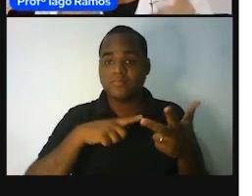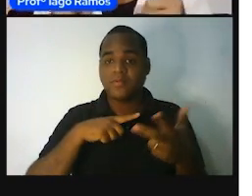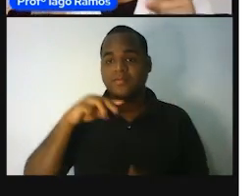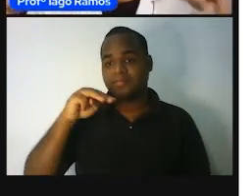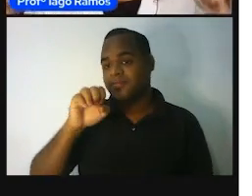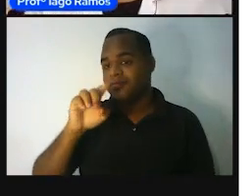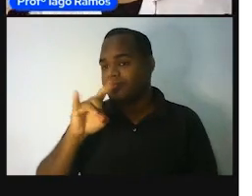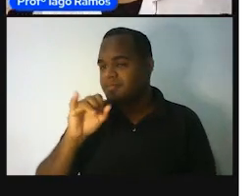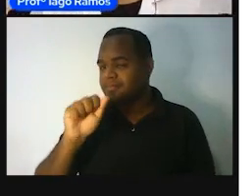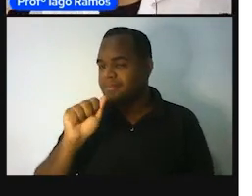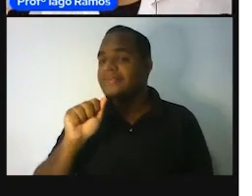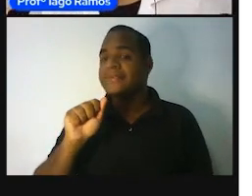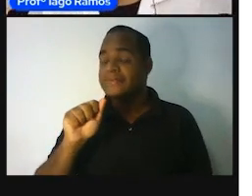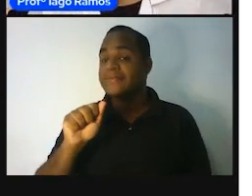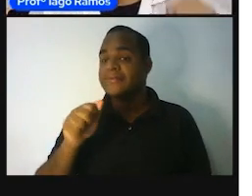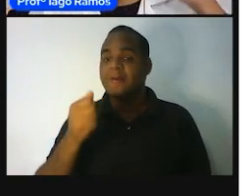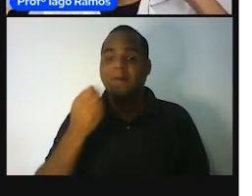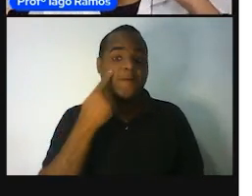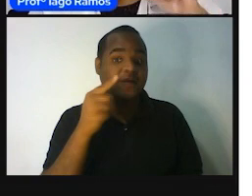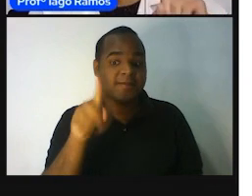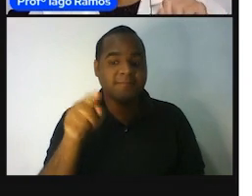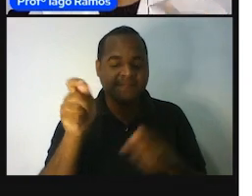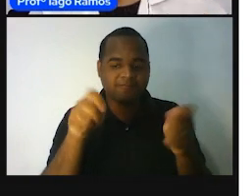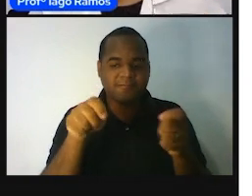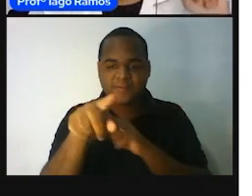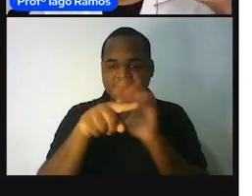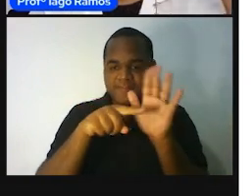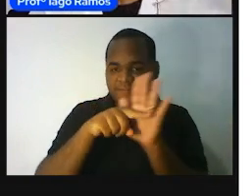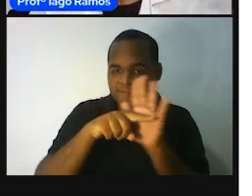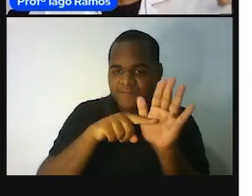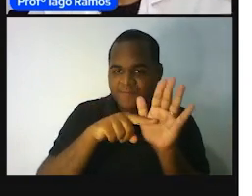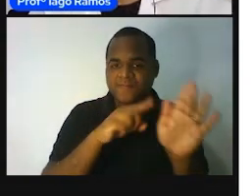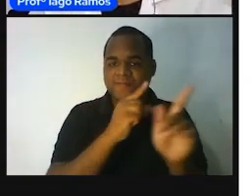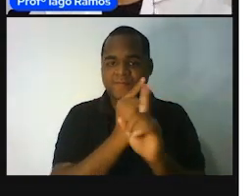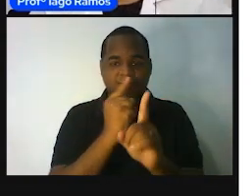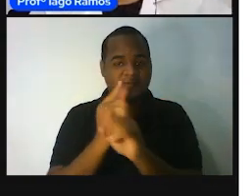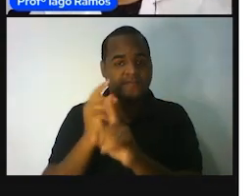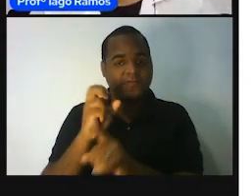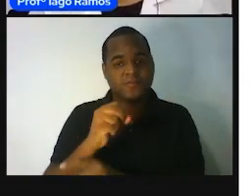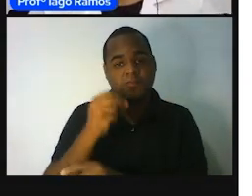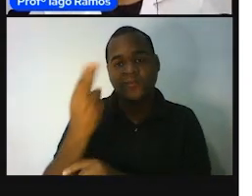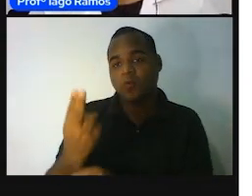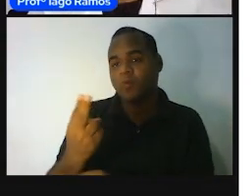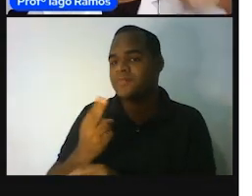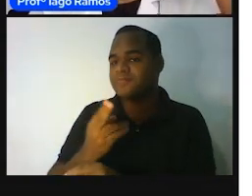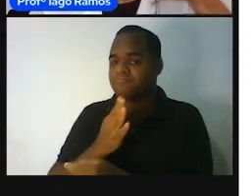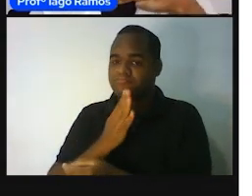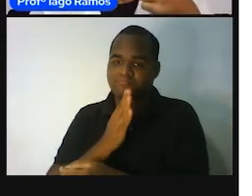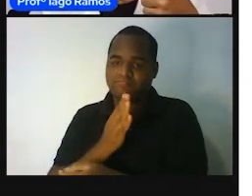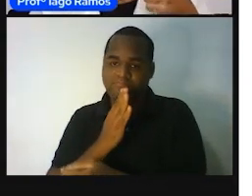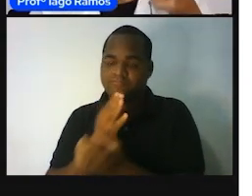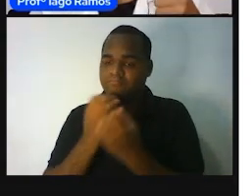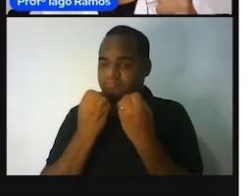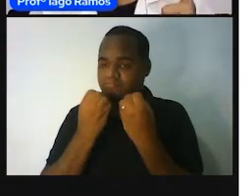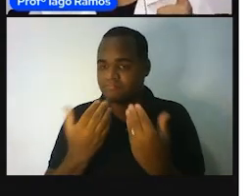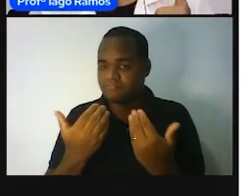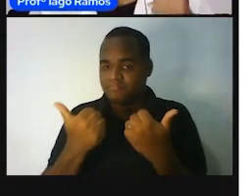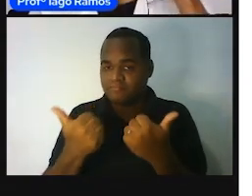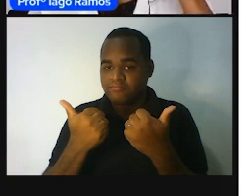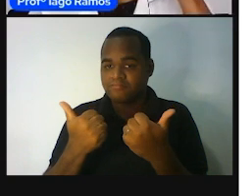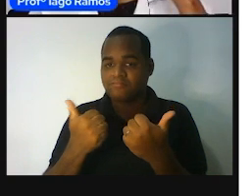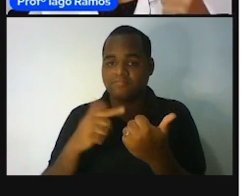Você tem nenhuma medida. Aliás, uma medida não, você tem algumas medidas. A tortura,